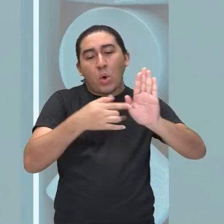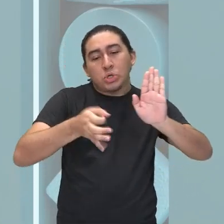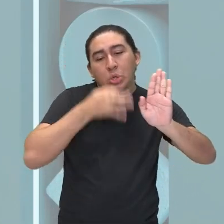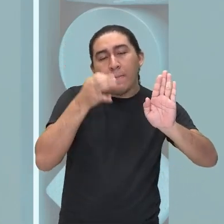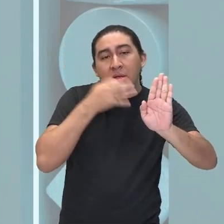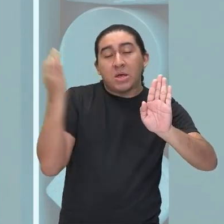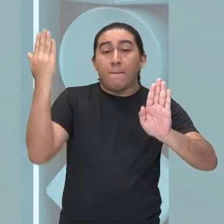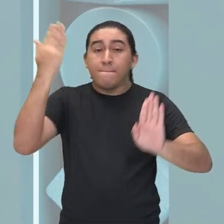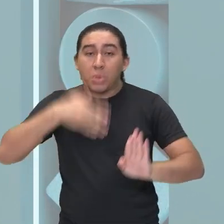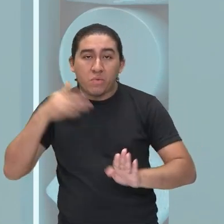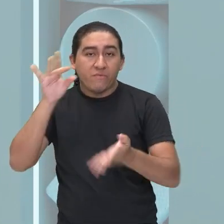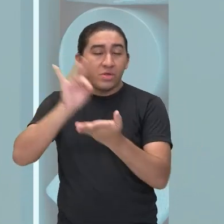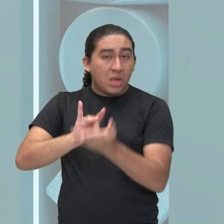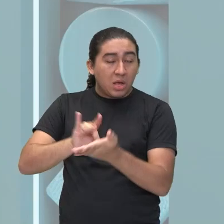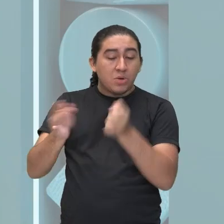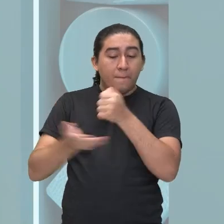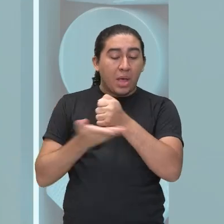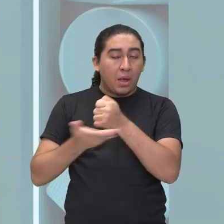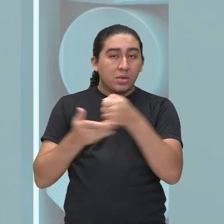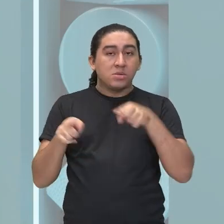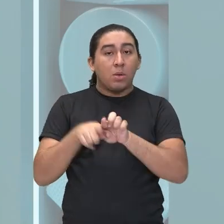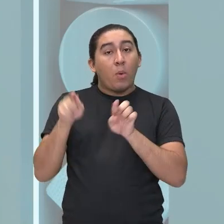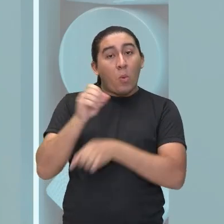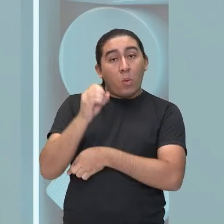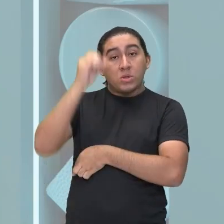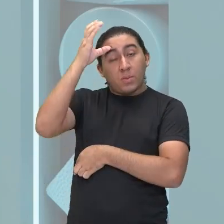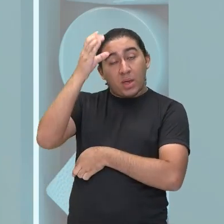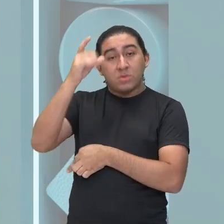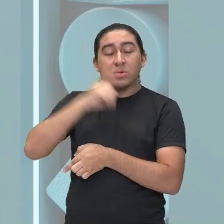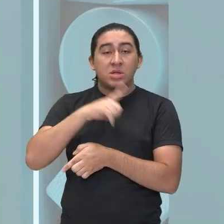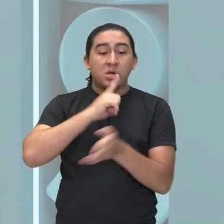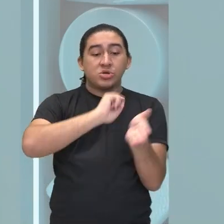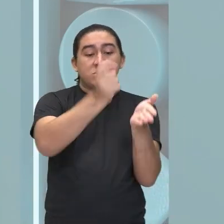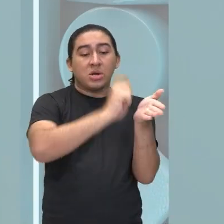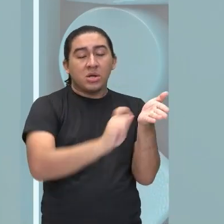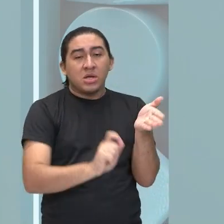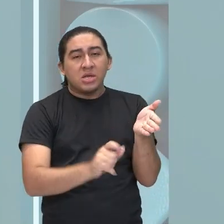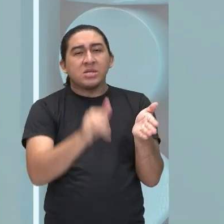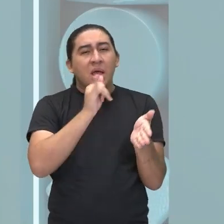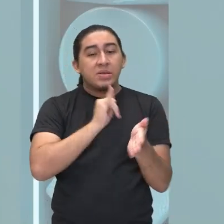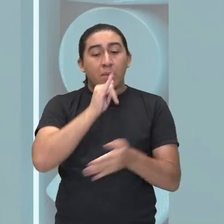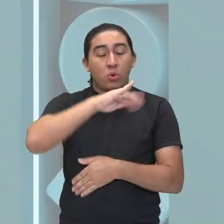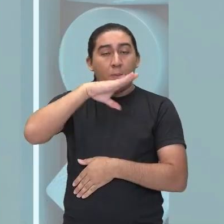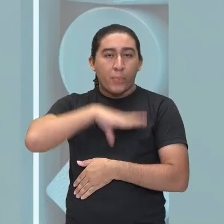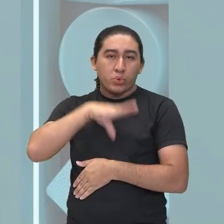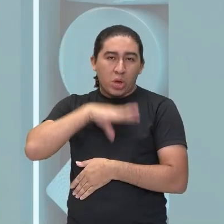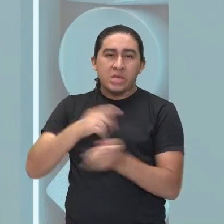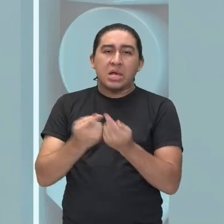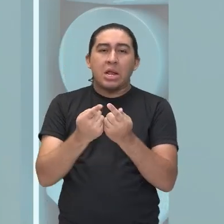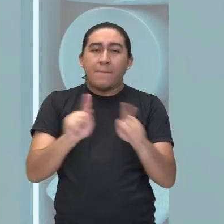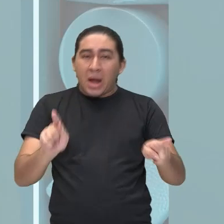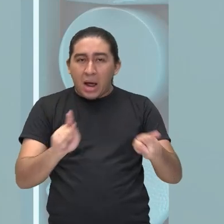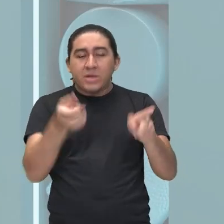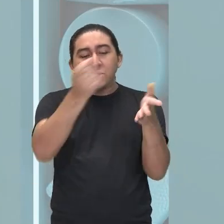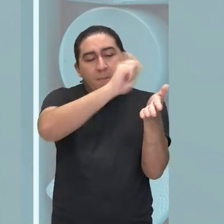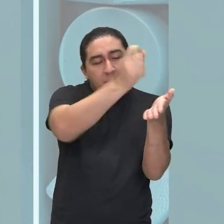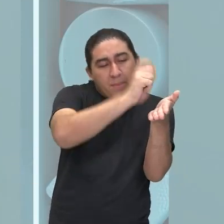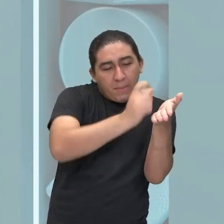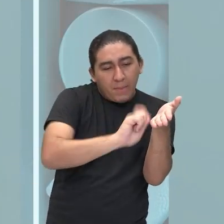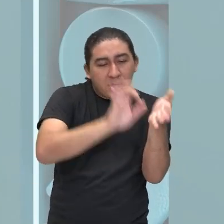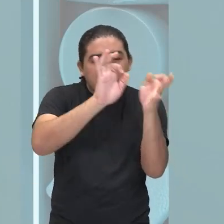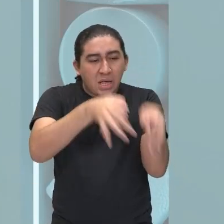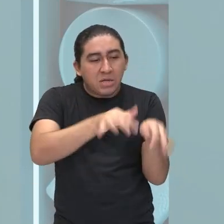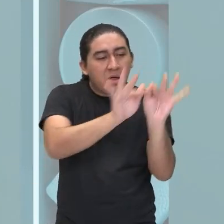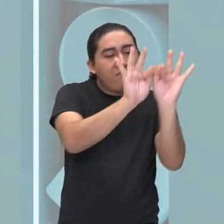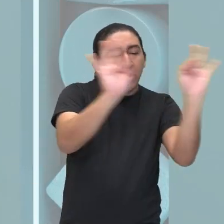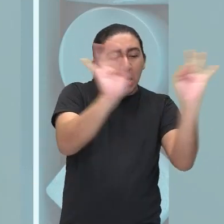os conhecimentos também voltados à escrita, como a ortografia oficial da língua, a norma culta, certo? Porque o texto